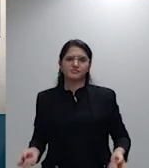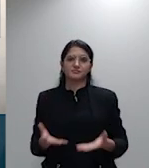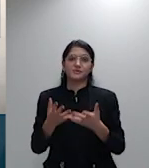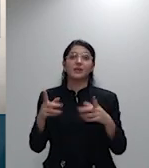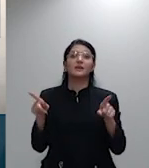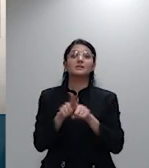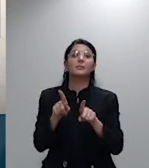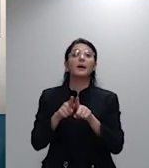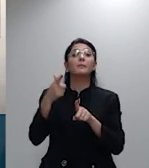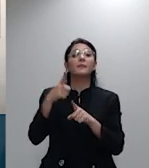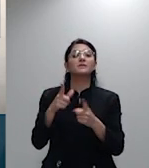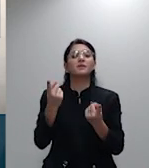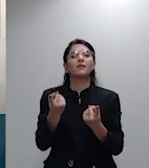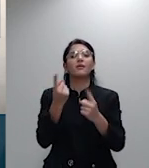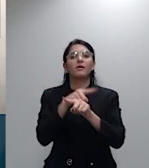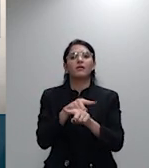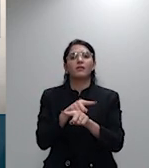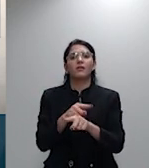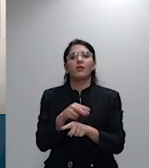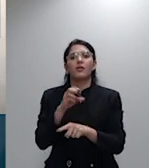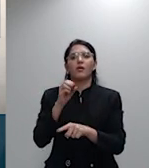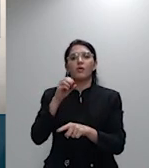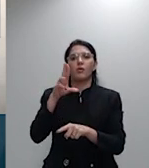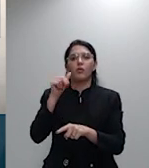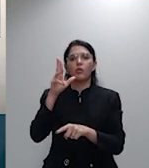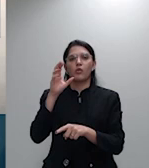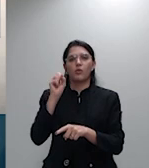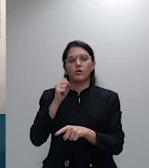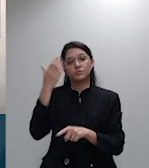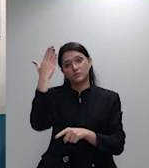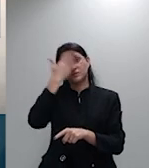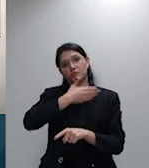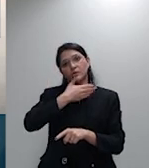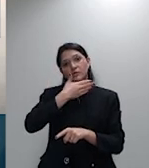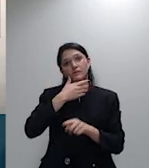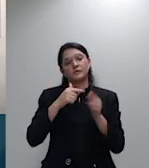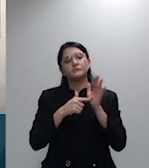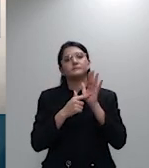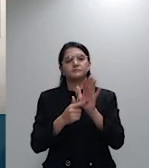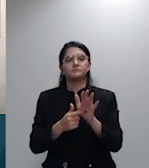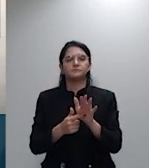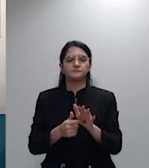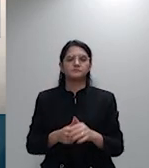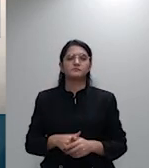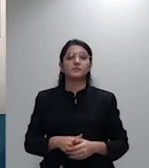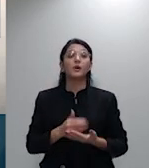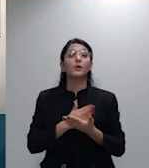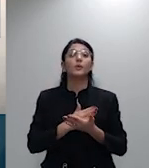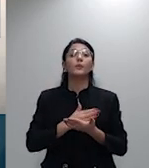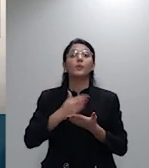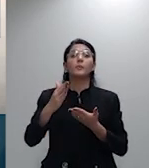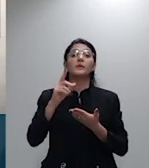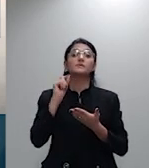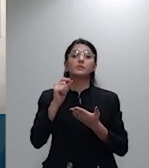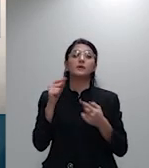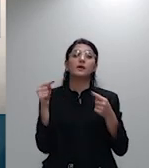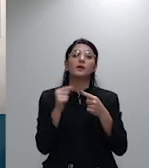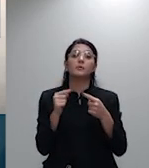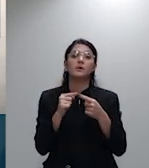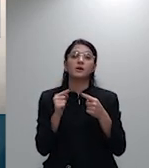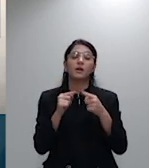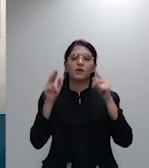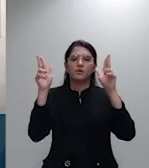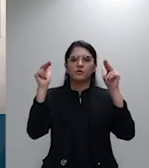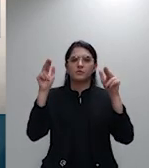prova começo pela questão da aplicabilidade do tema 952 aos planos coletivos